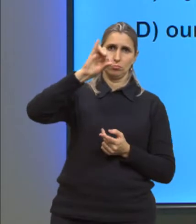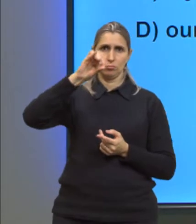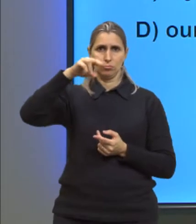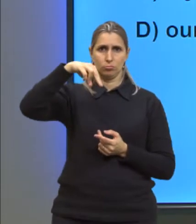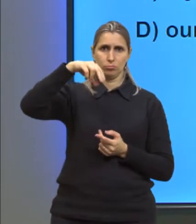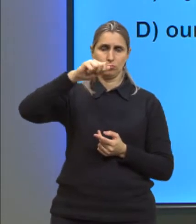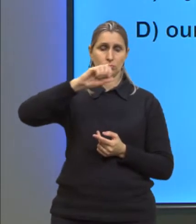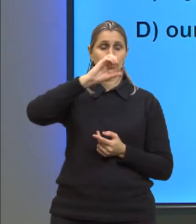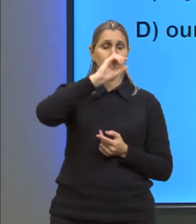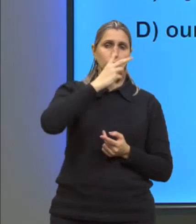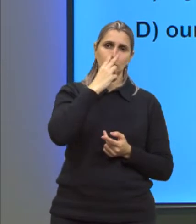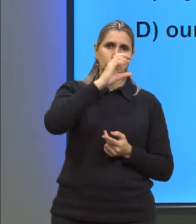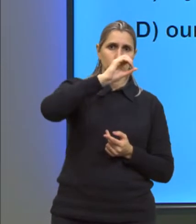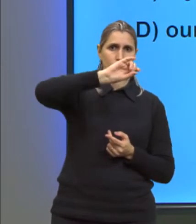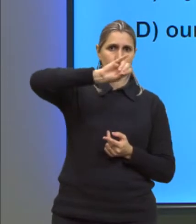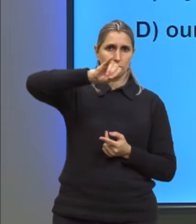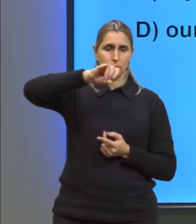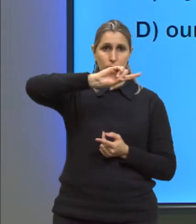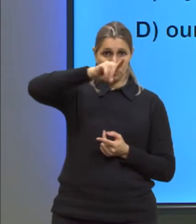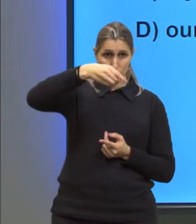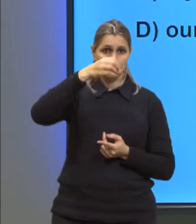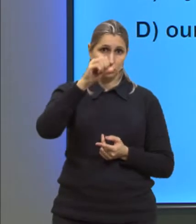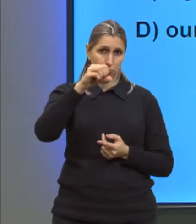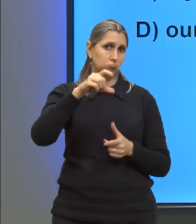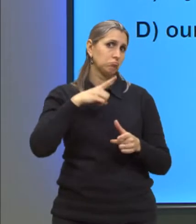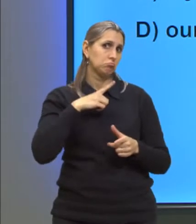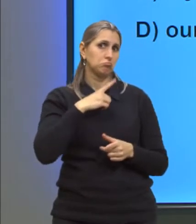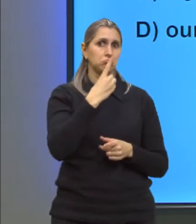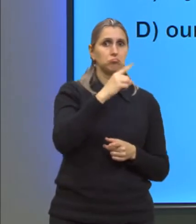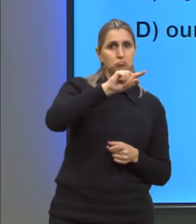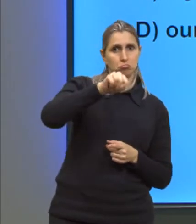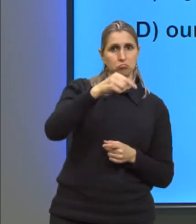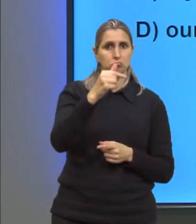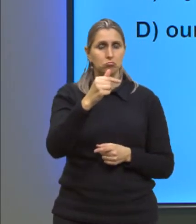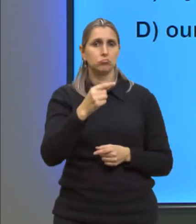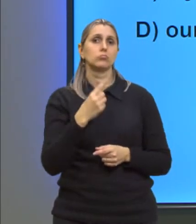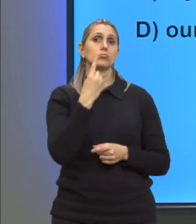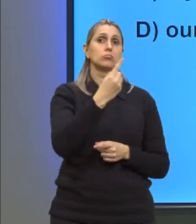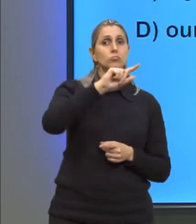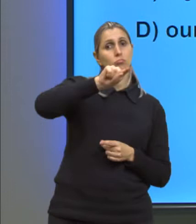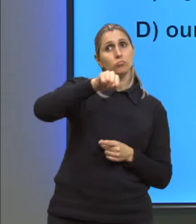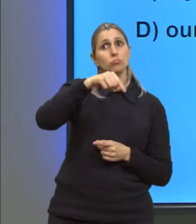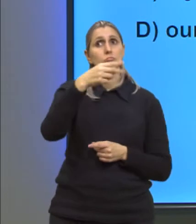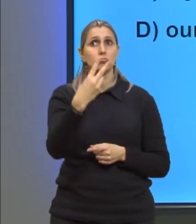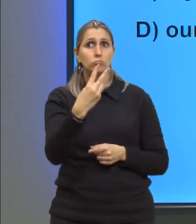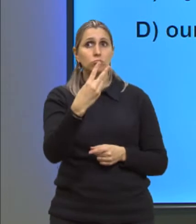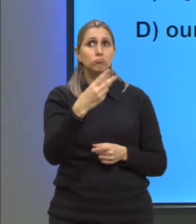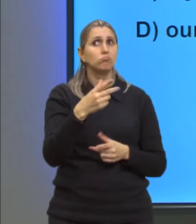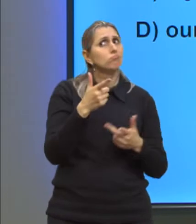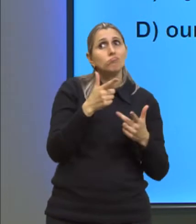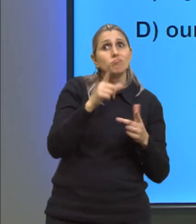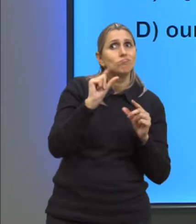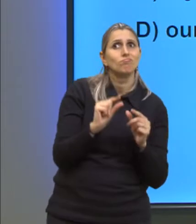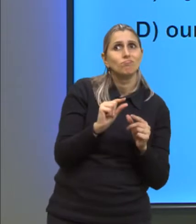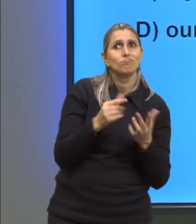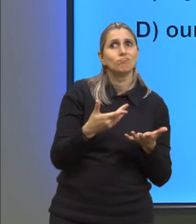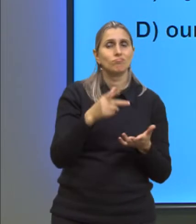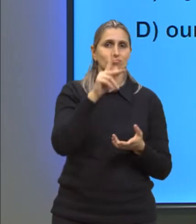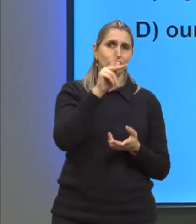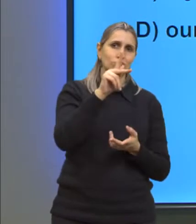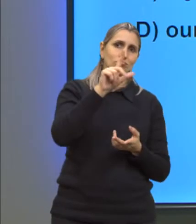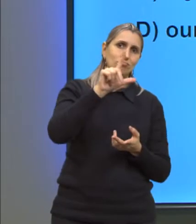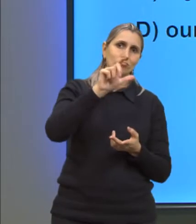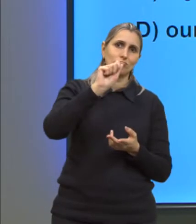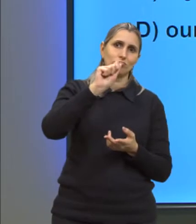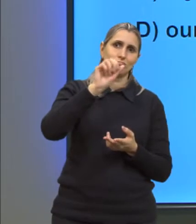algum menor? 1,7, 1,2, não tem nenhum menor. Então, a platina